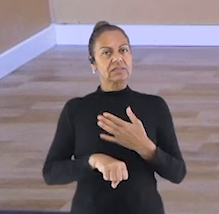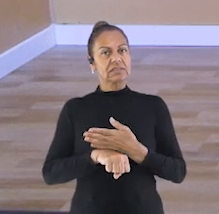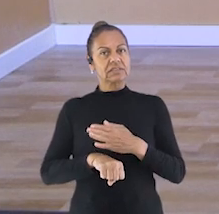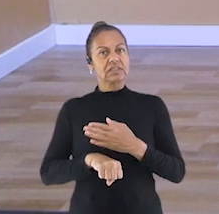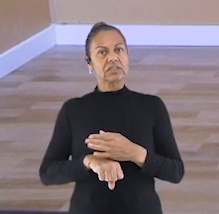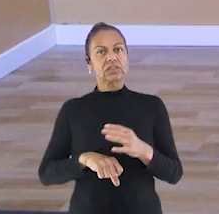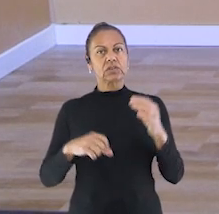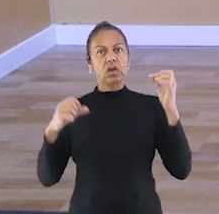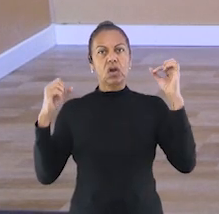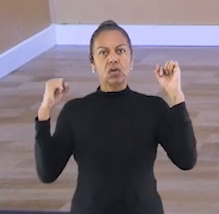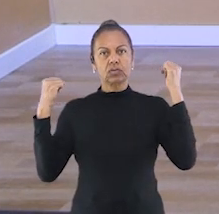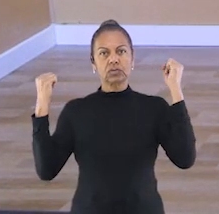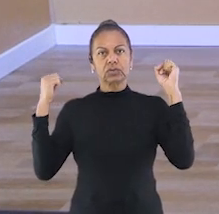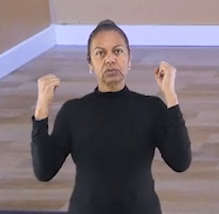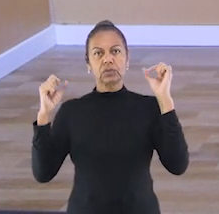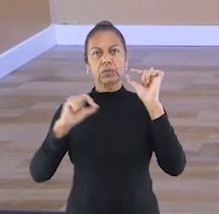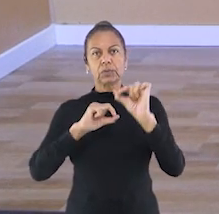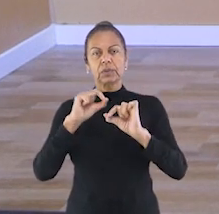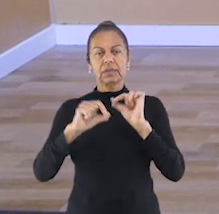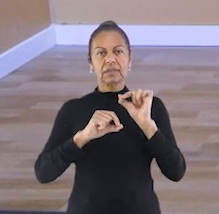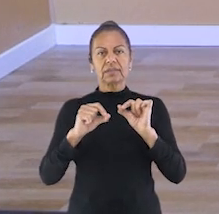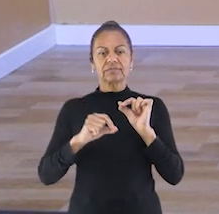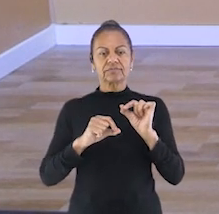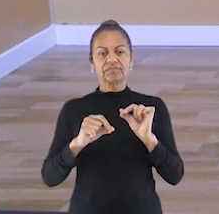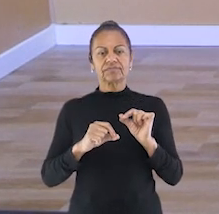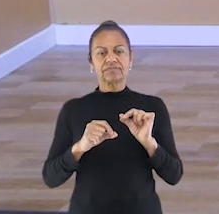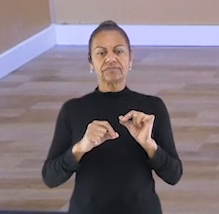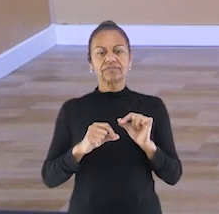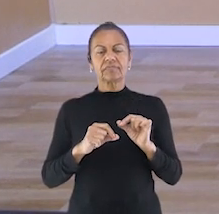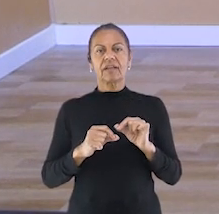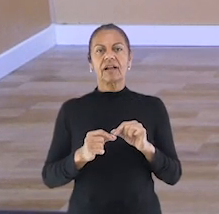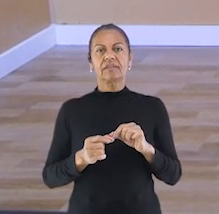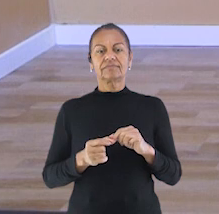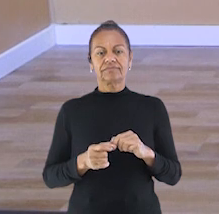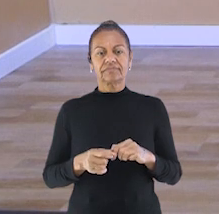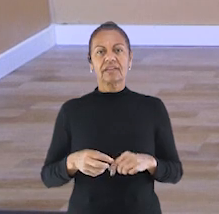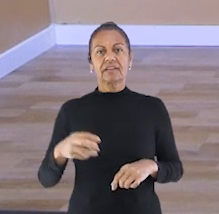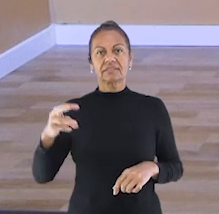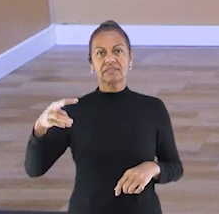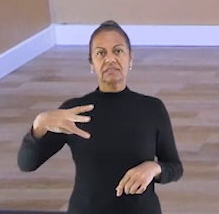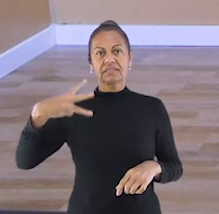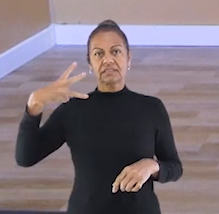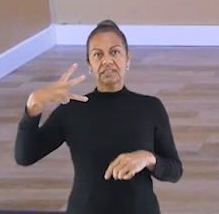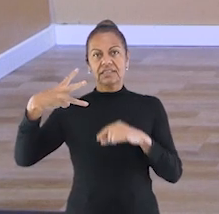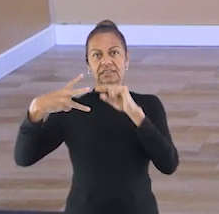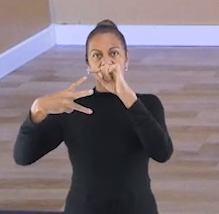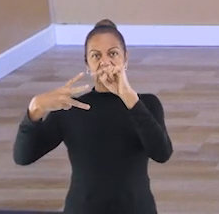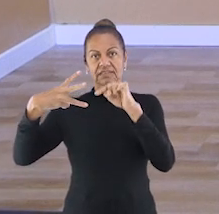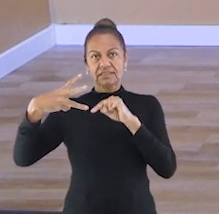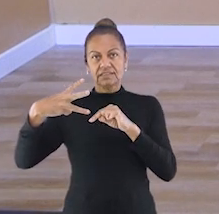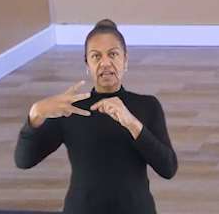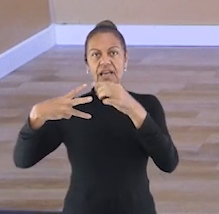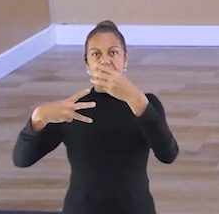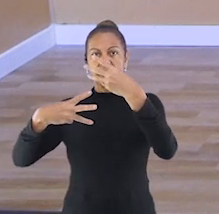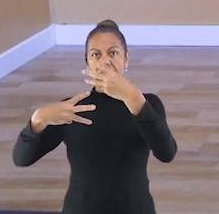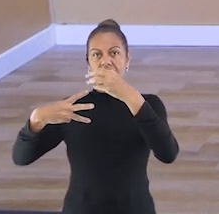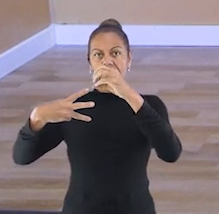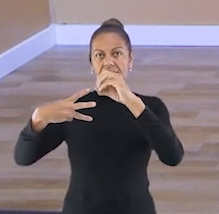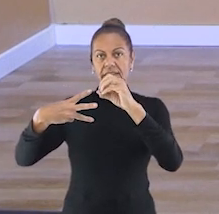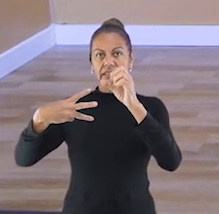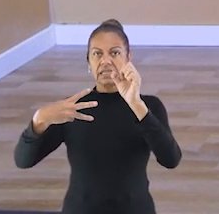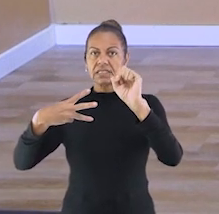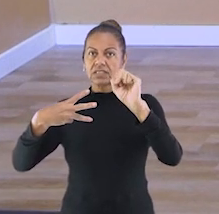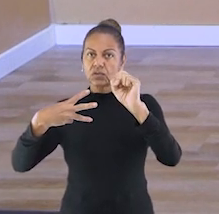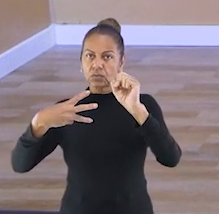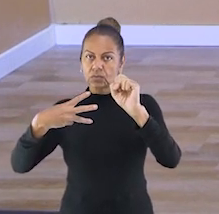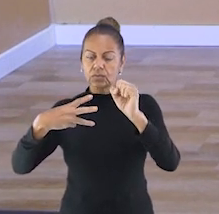a nossa querida prancha. Serão três séries de 30 segundos. Quem precisa